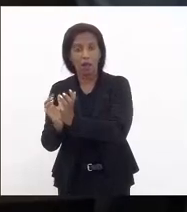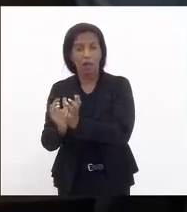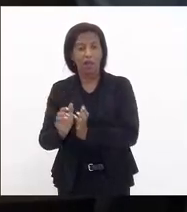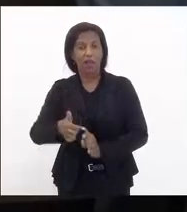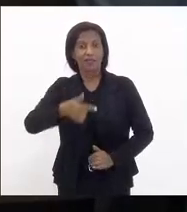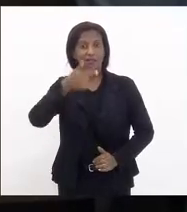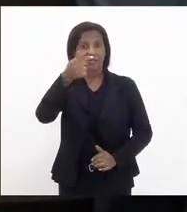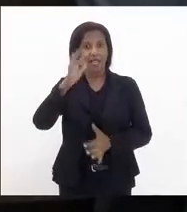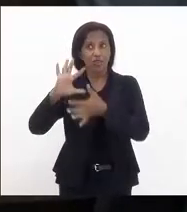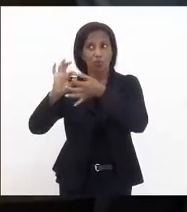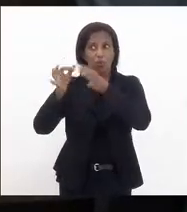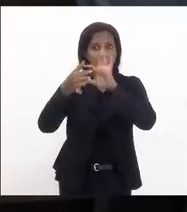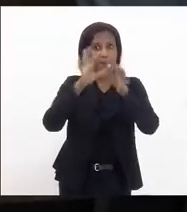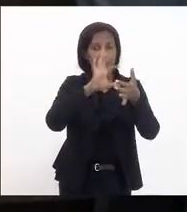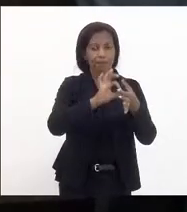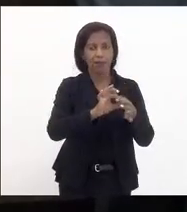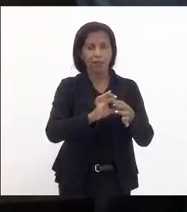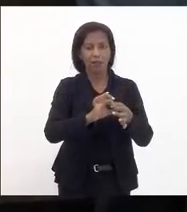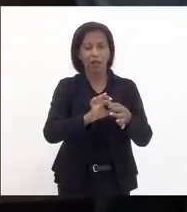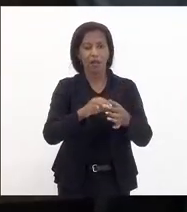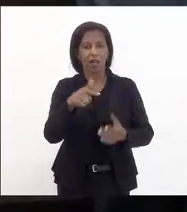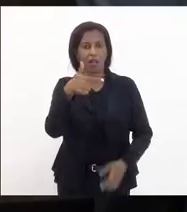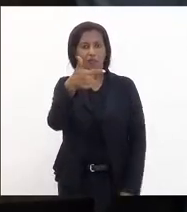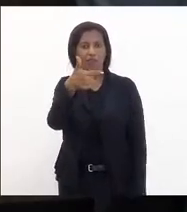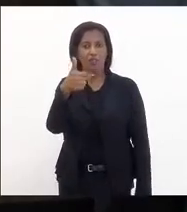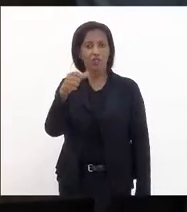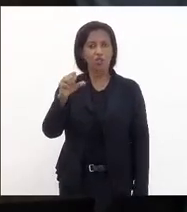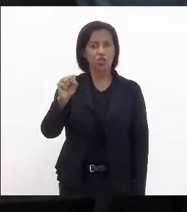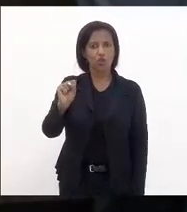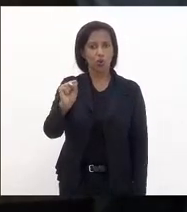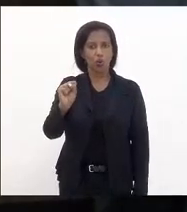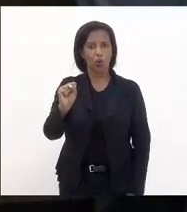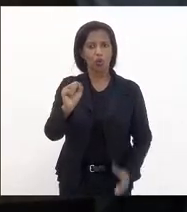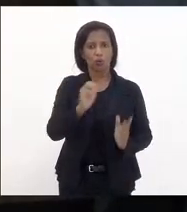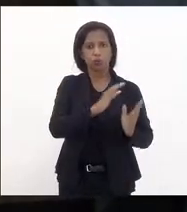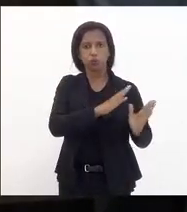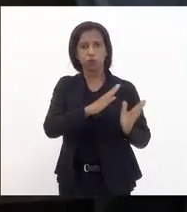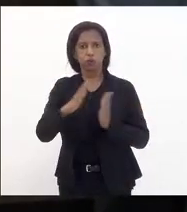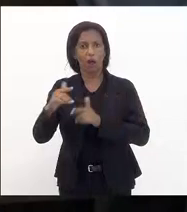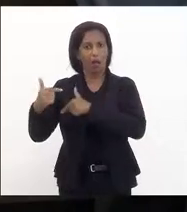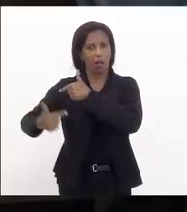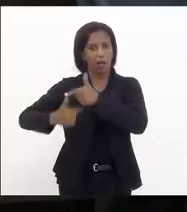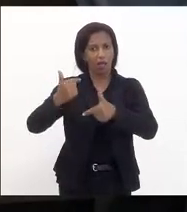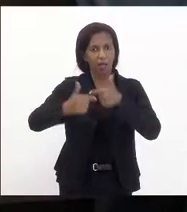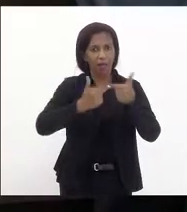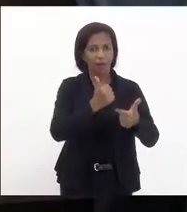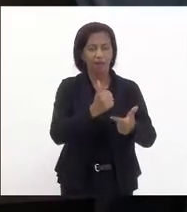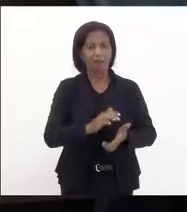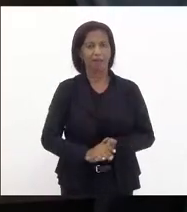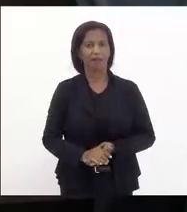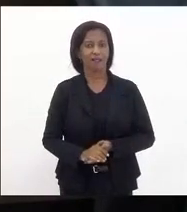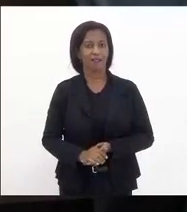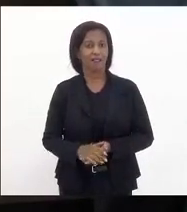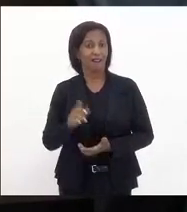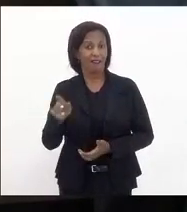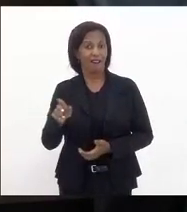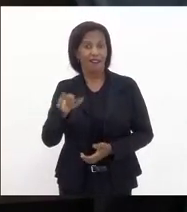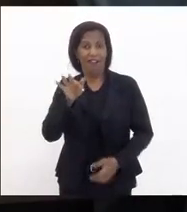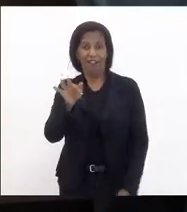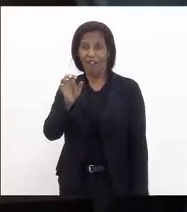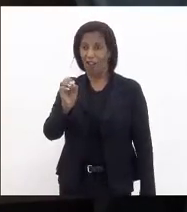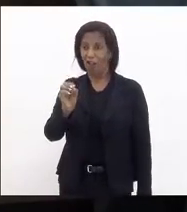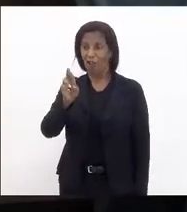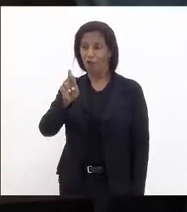olimpíadas com 28 anos de carreira a formiga tem